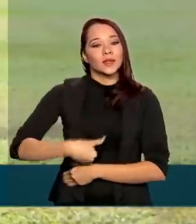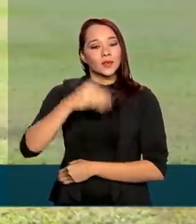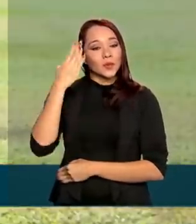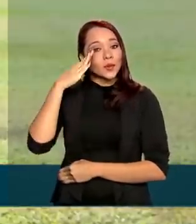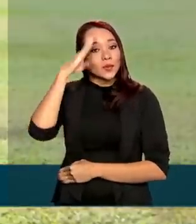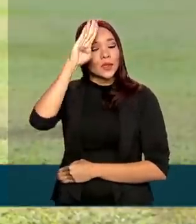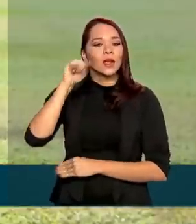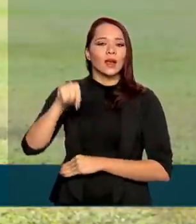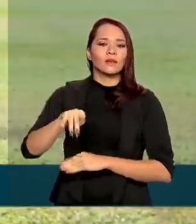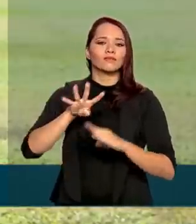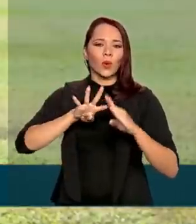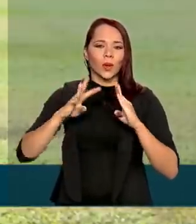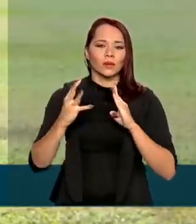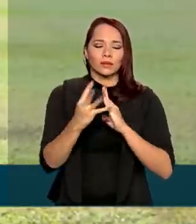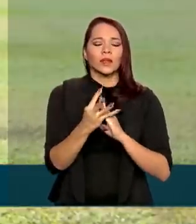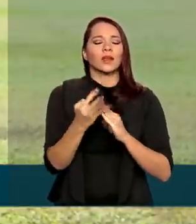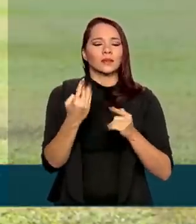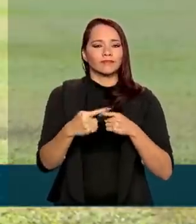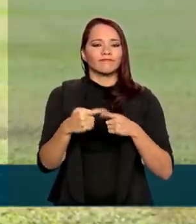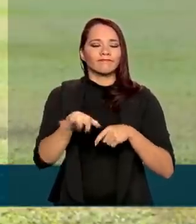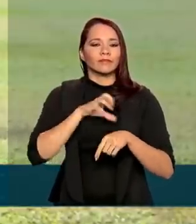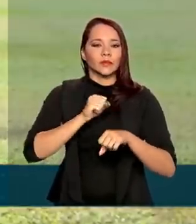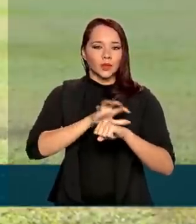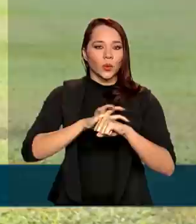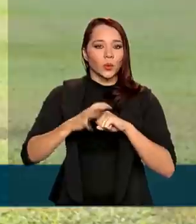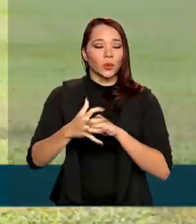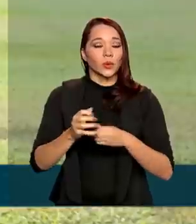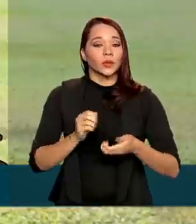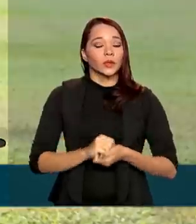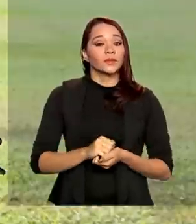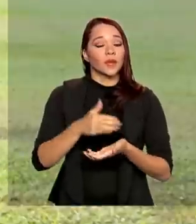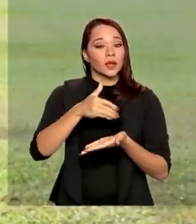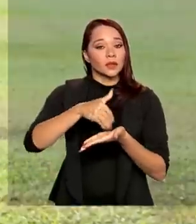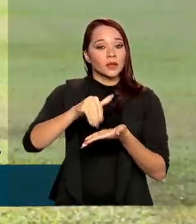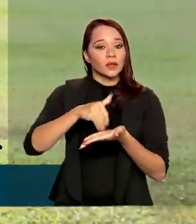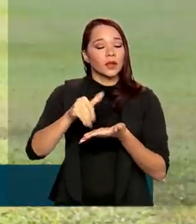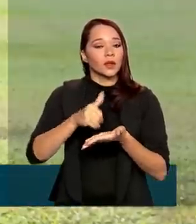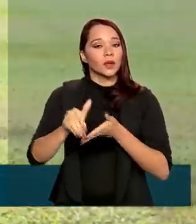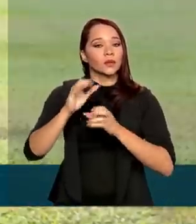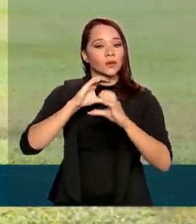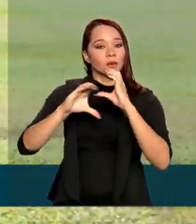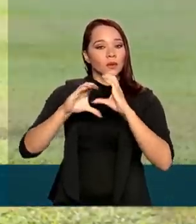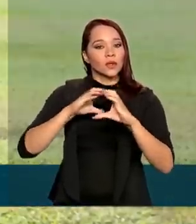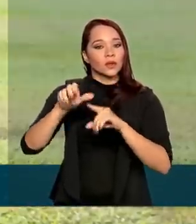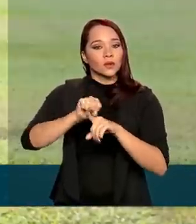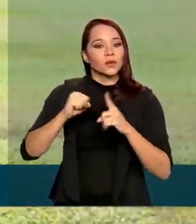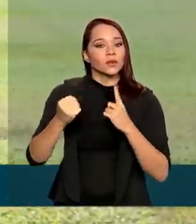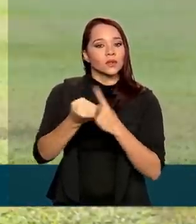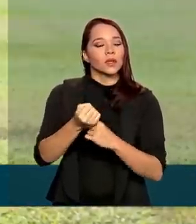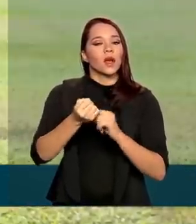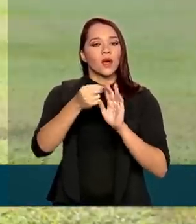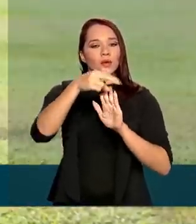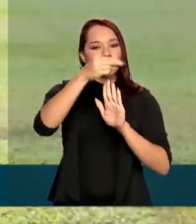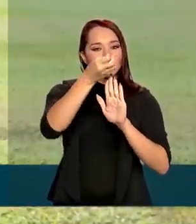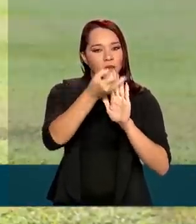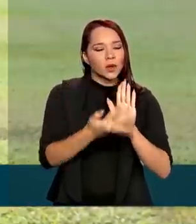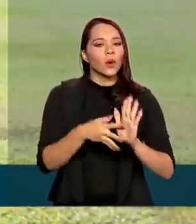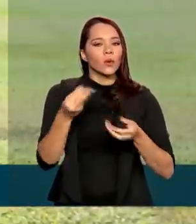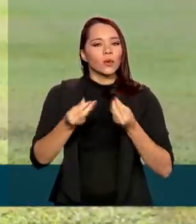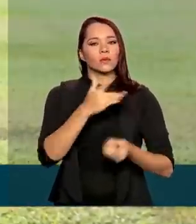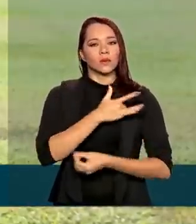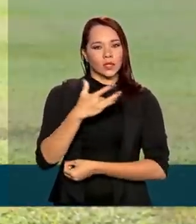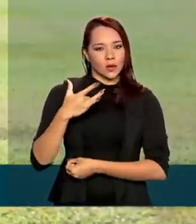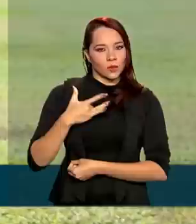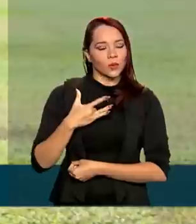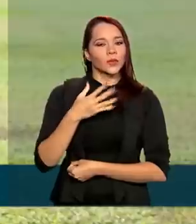segue em quarentena por causa do coronavírus. A Secretaria de Comunicação Social publicou uma nota falando sobre o estado de saúde